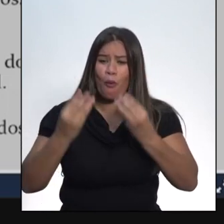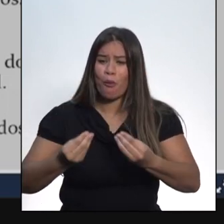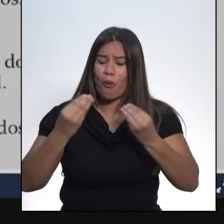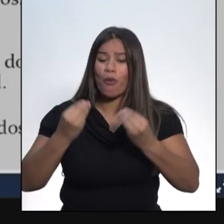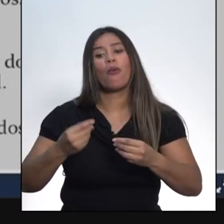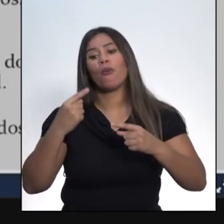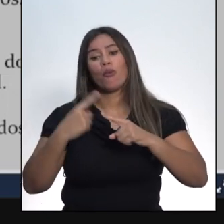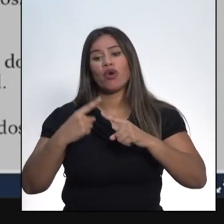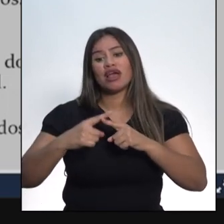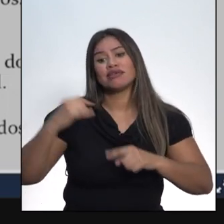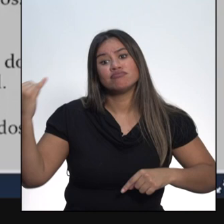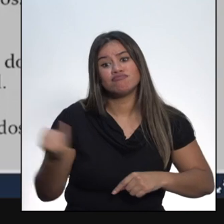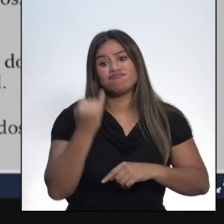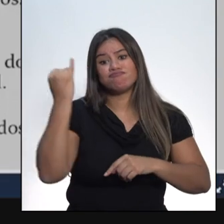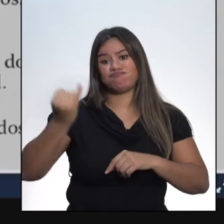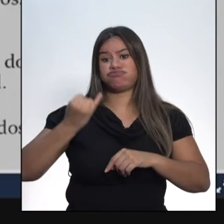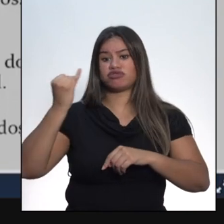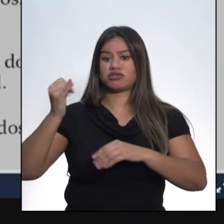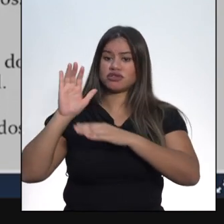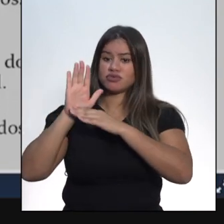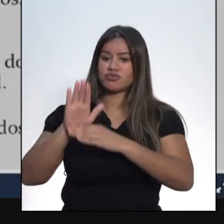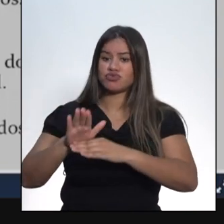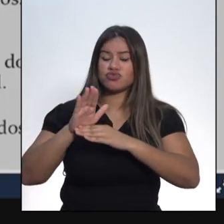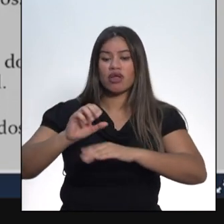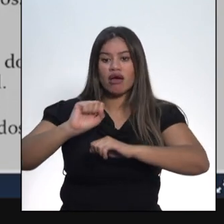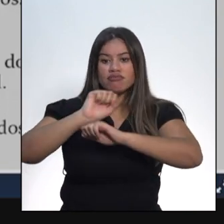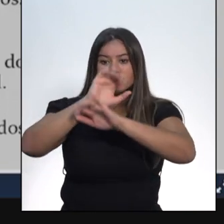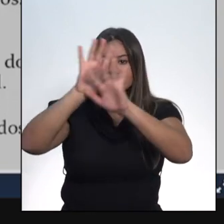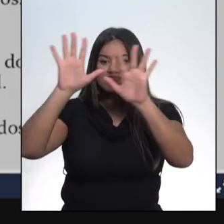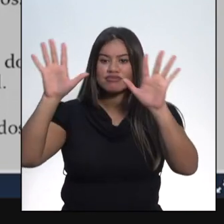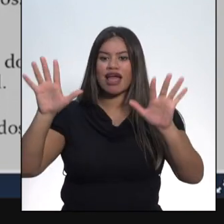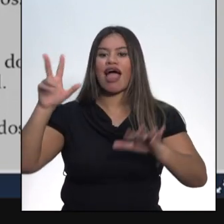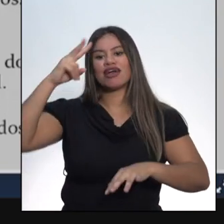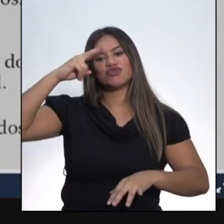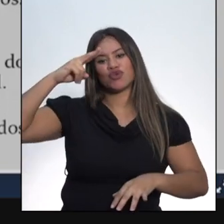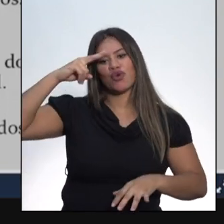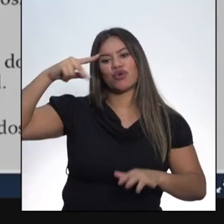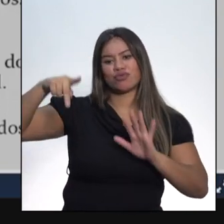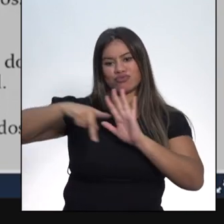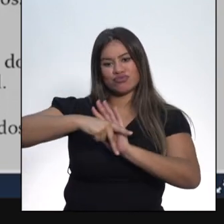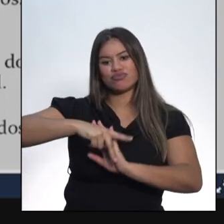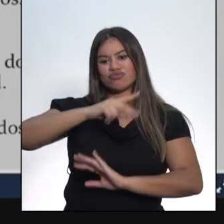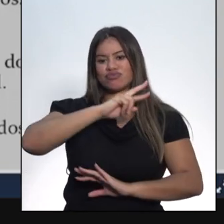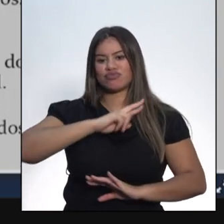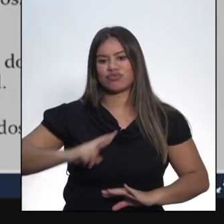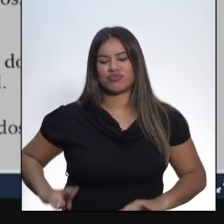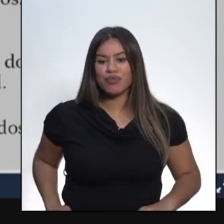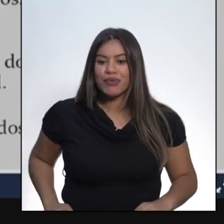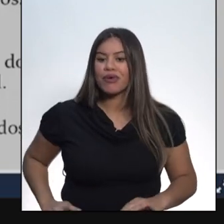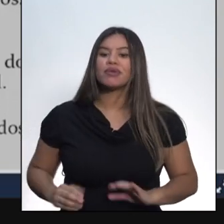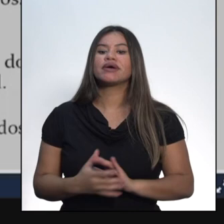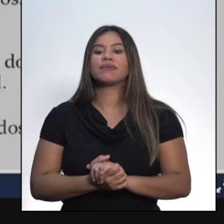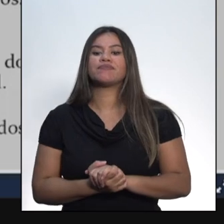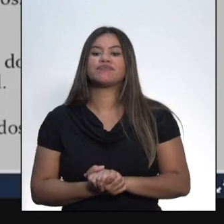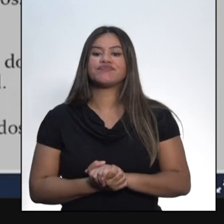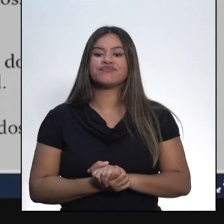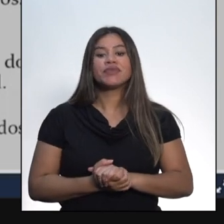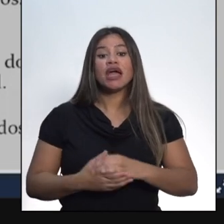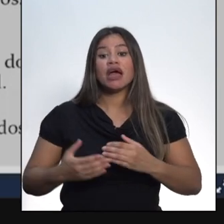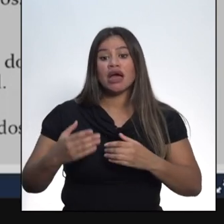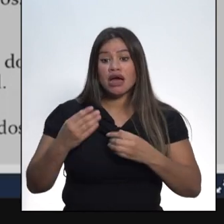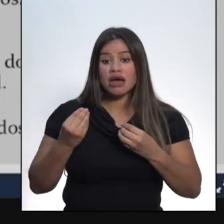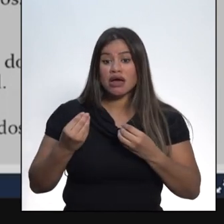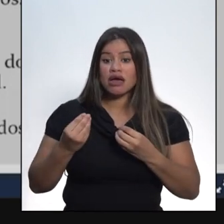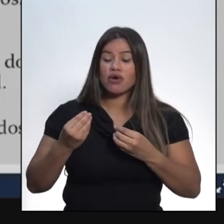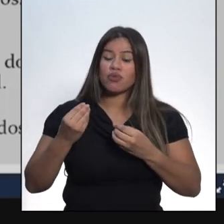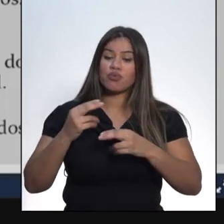conhecimento é fundamental para a compreensão de nossa história republicana. Para que você entenda melhor essa parte